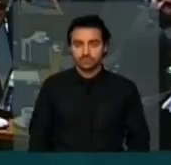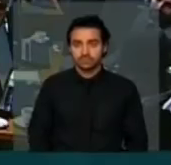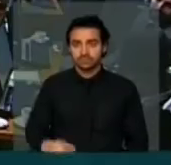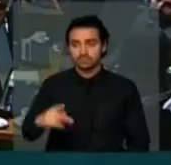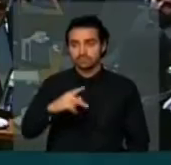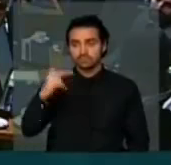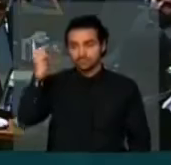Nilton Tato. Tchau. Tchau.